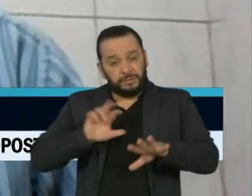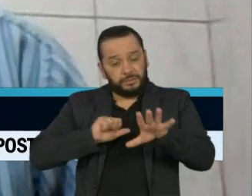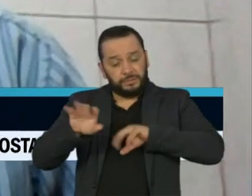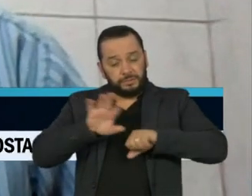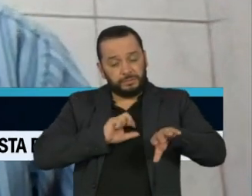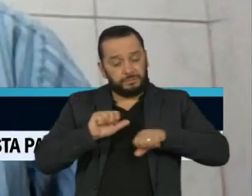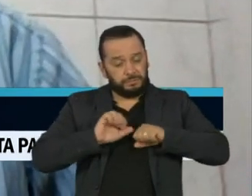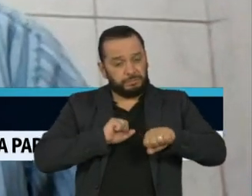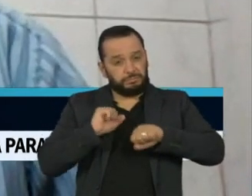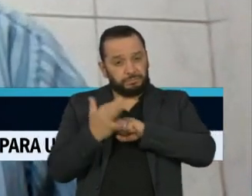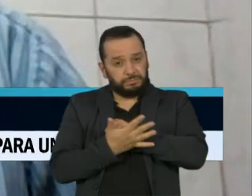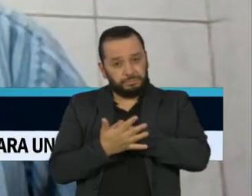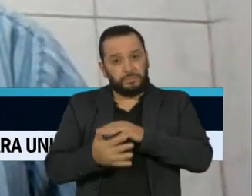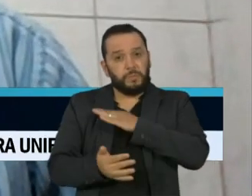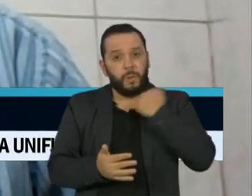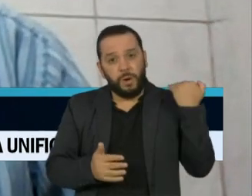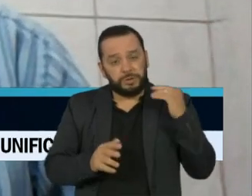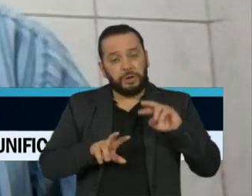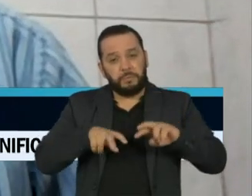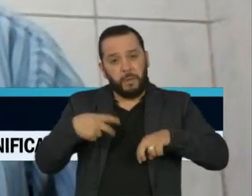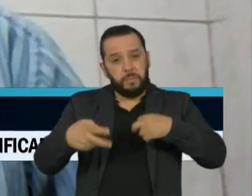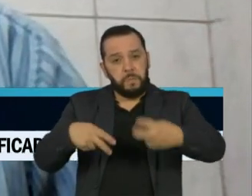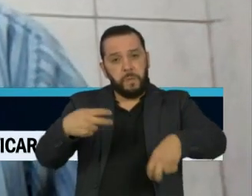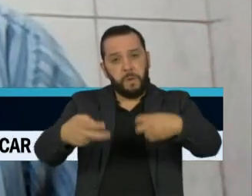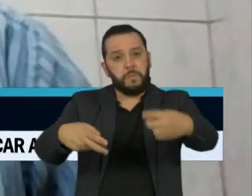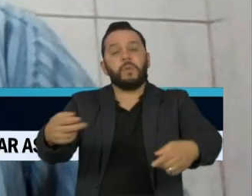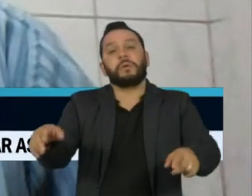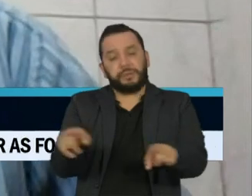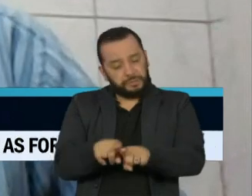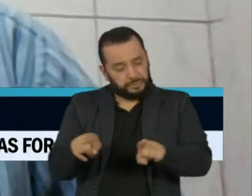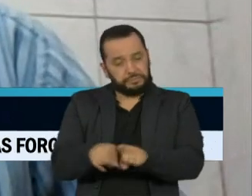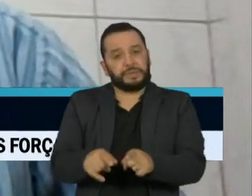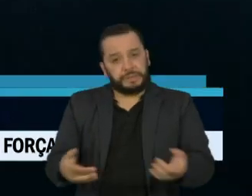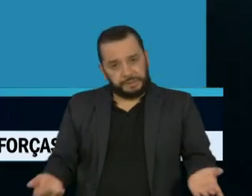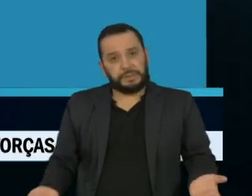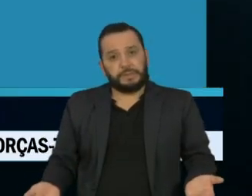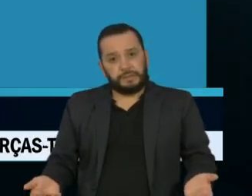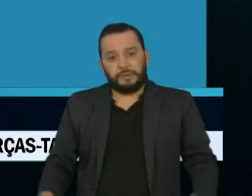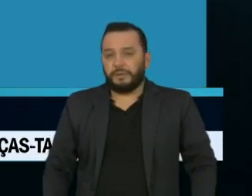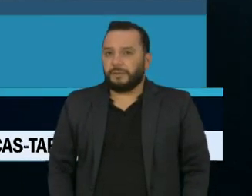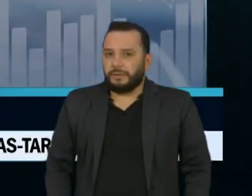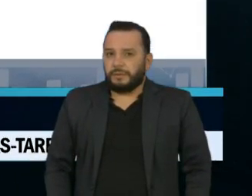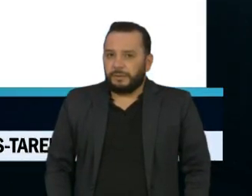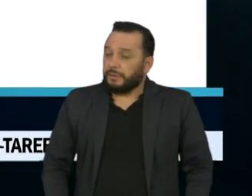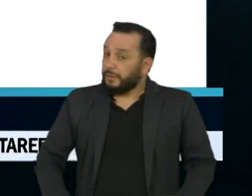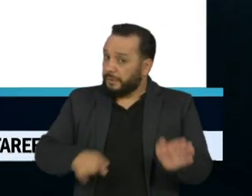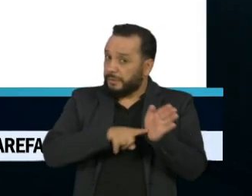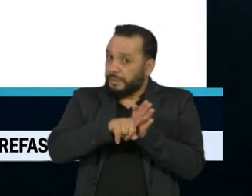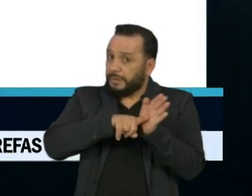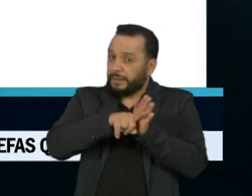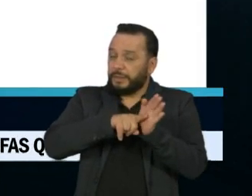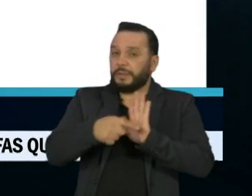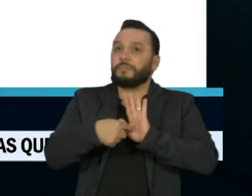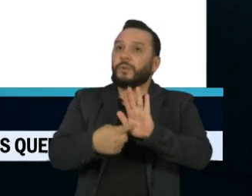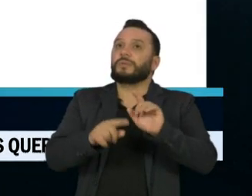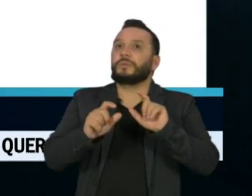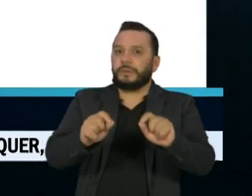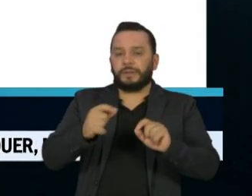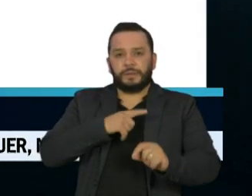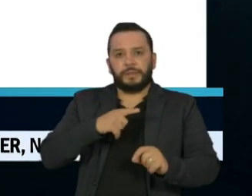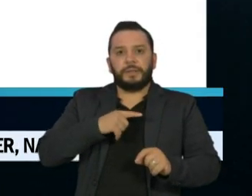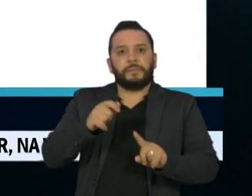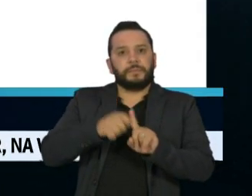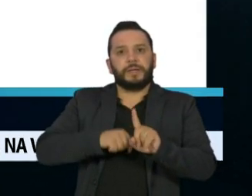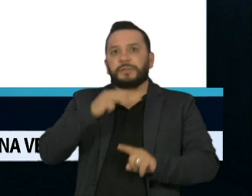consequência, aumenta o número de pessoas que falecem pela Covid-19. Pelo levantamento, nos primeiros dias de